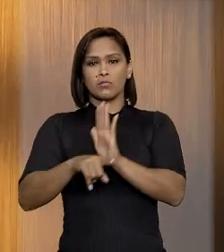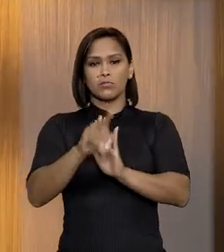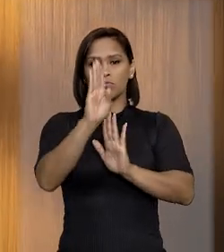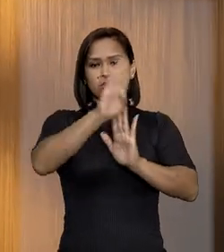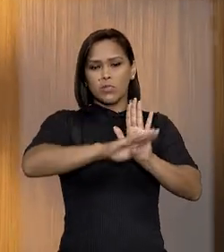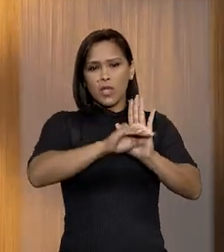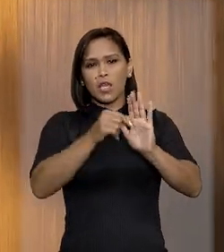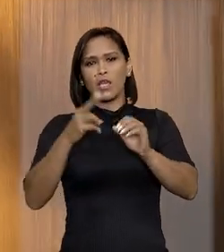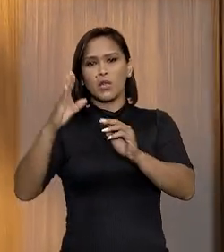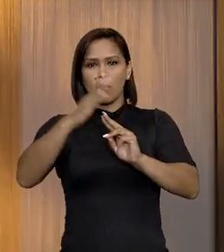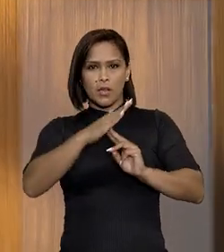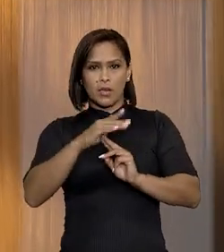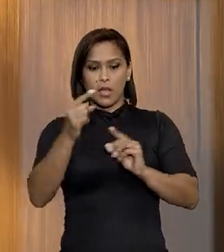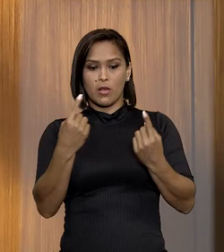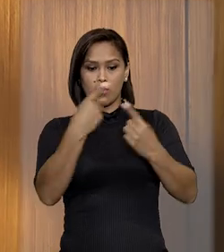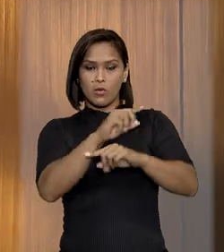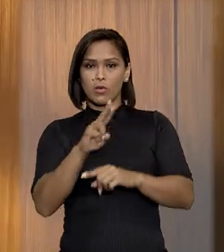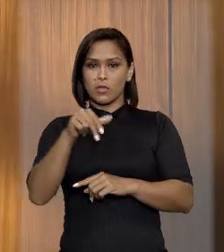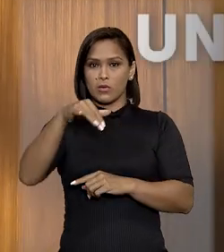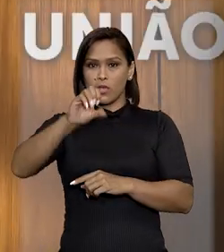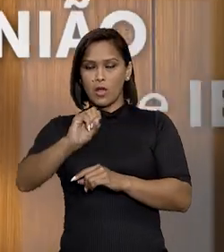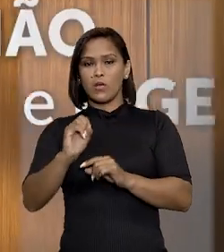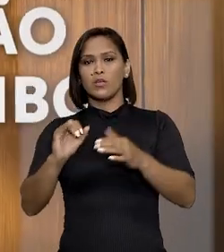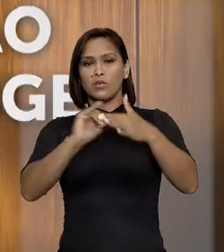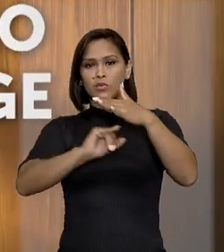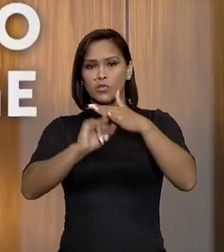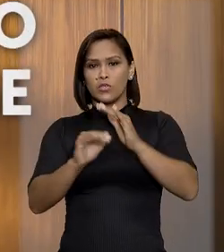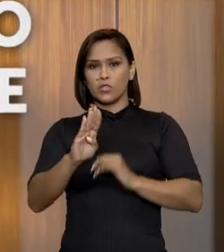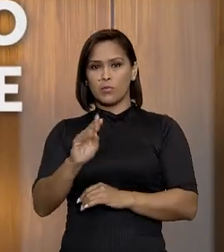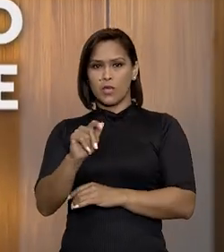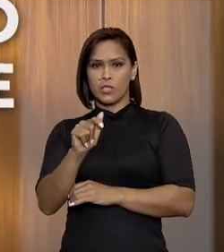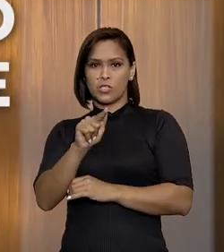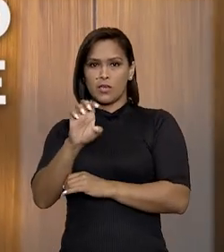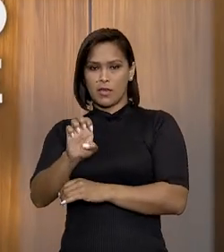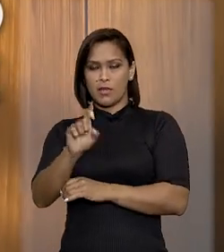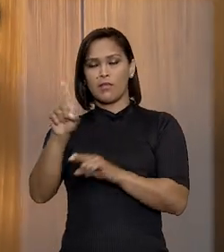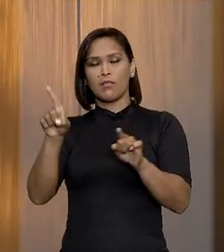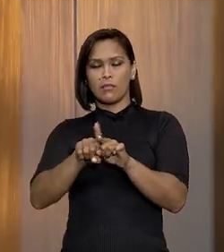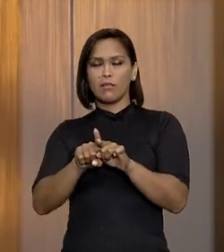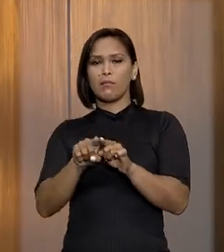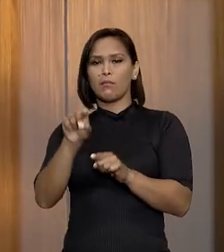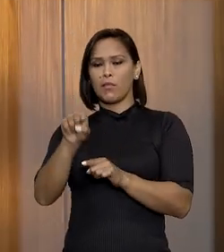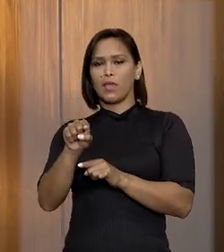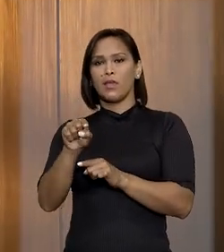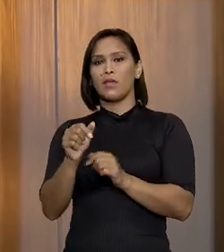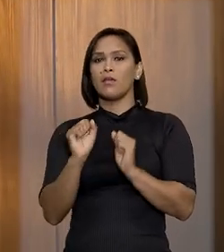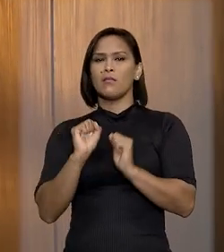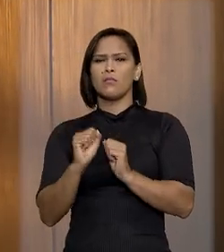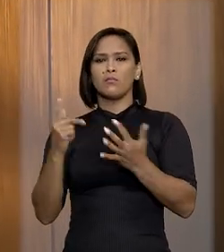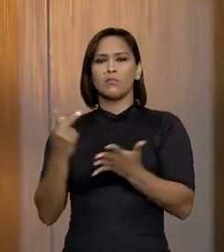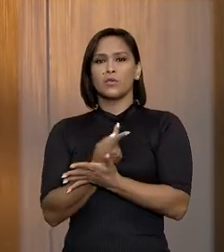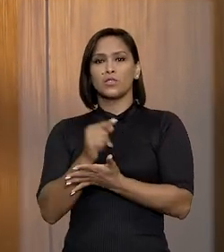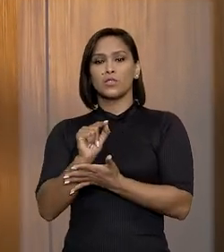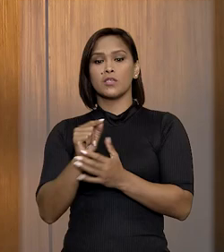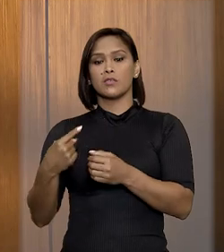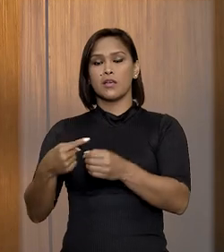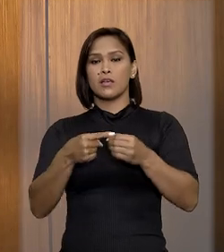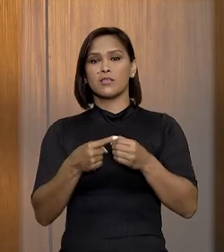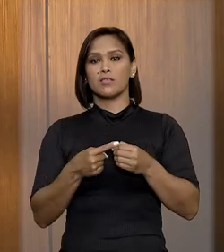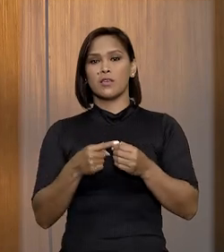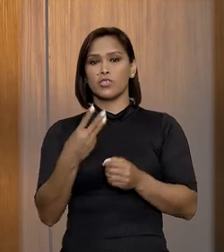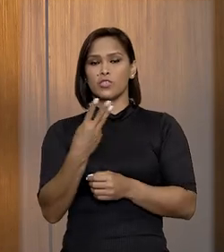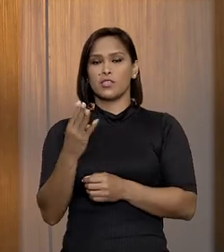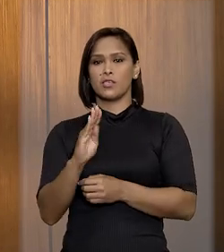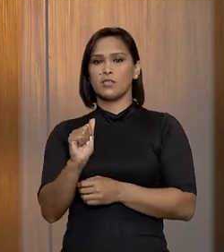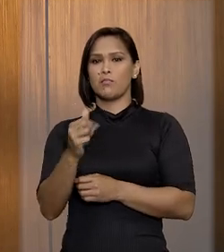proposta pelo município paranaense contra a União e o Instituto Brasileiro de Geografia e Estatística, o IBGE, a